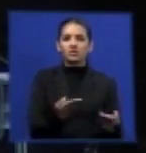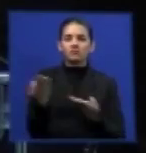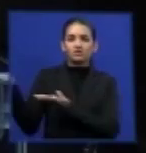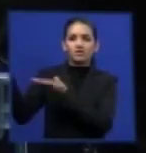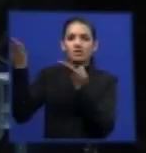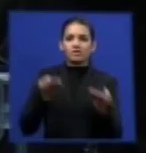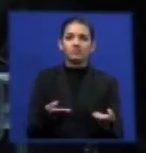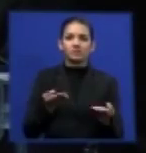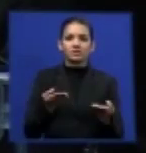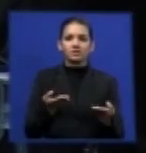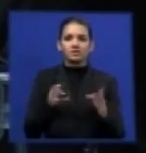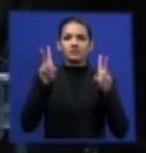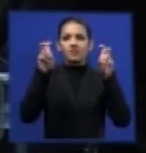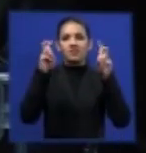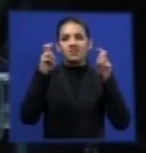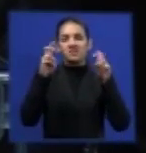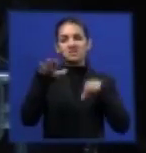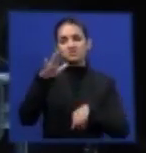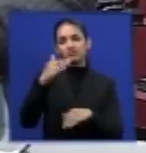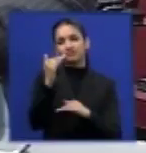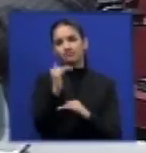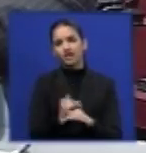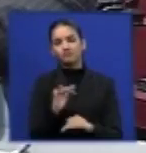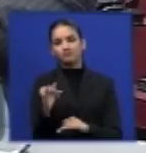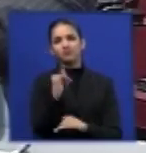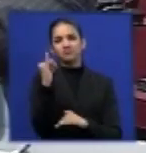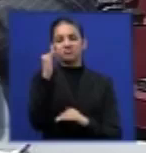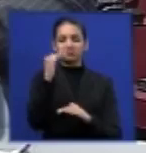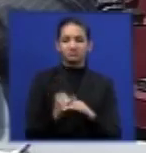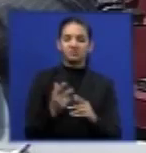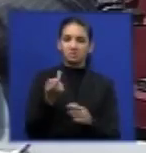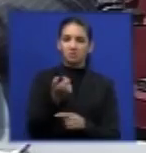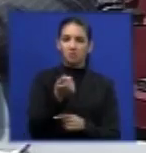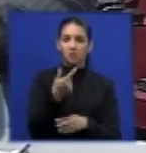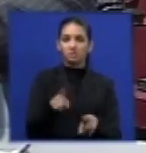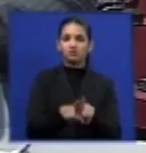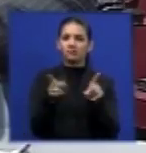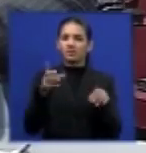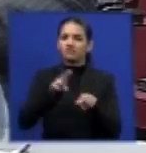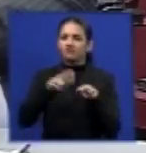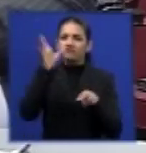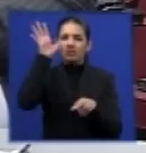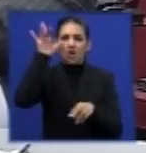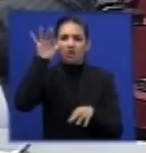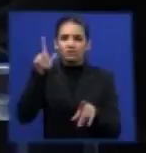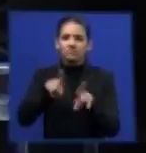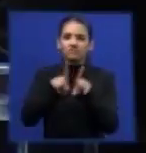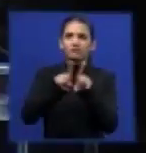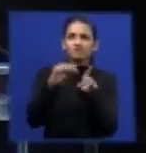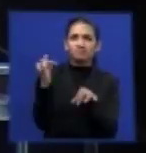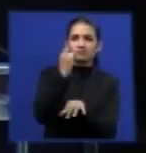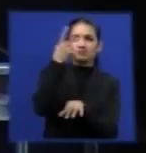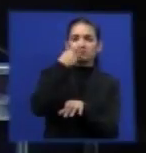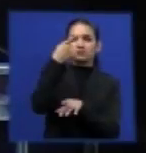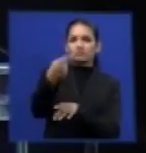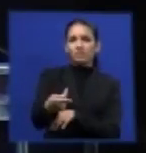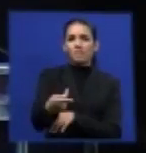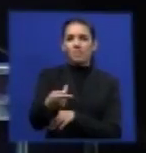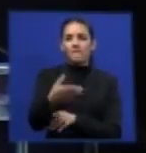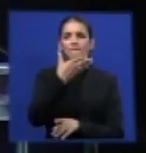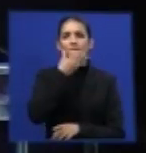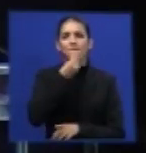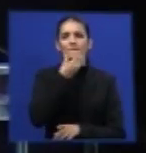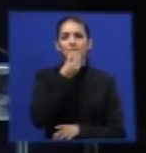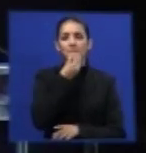que a matéria é menor. E, com curiosidade, o ilustre, o senhor